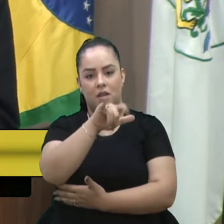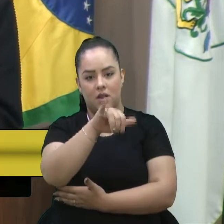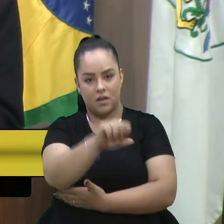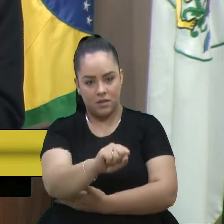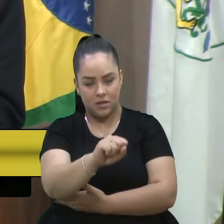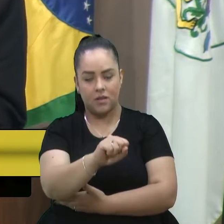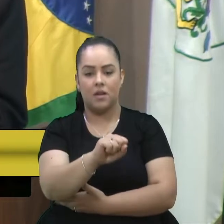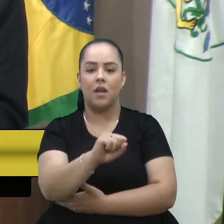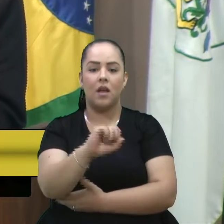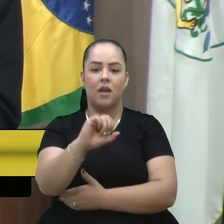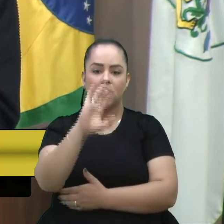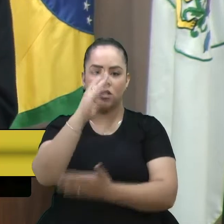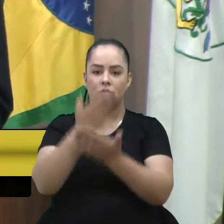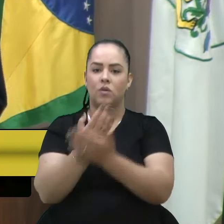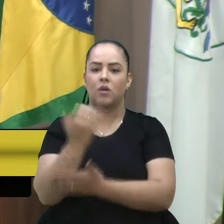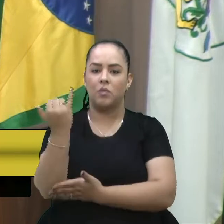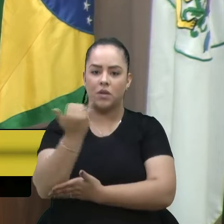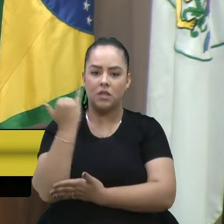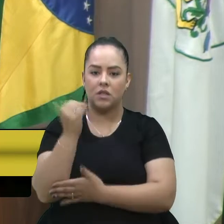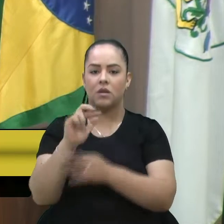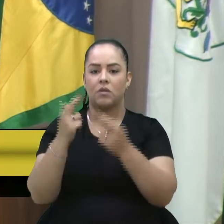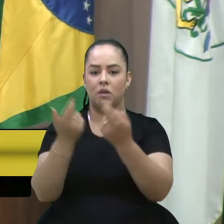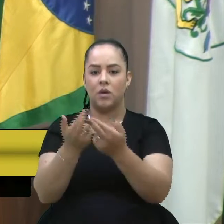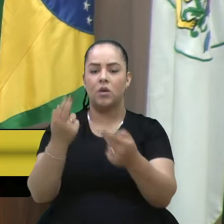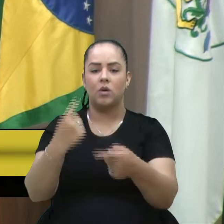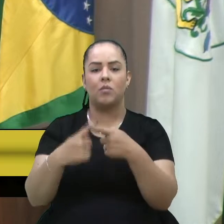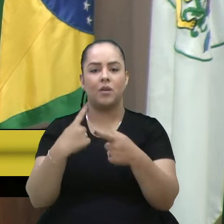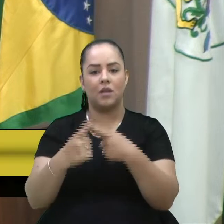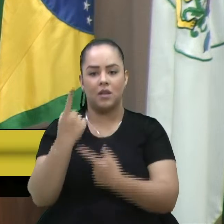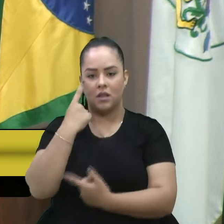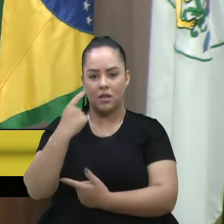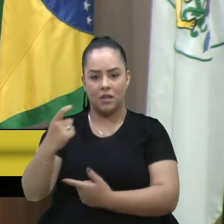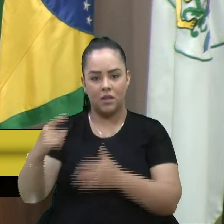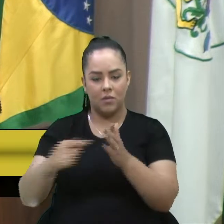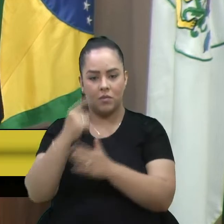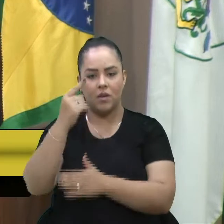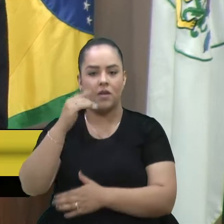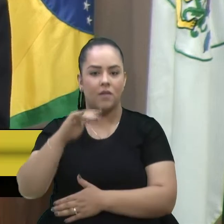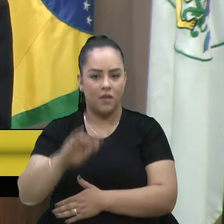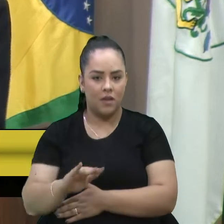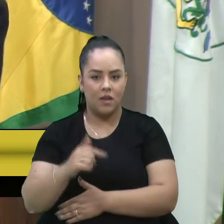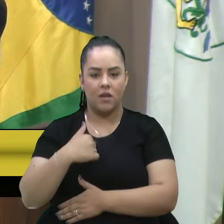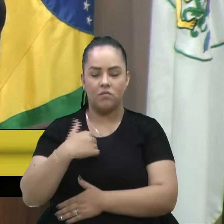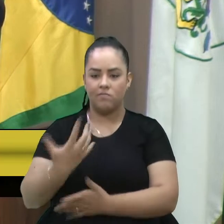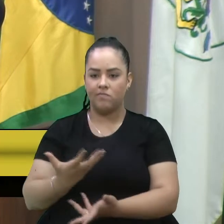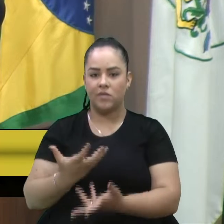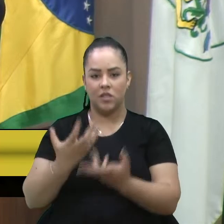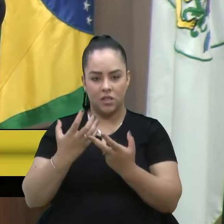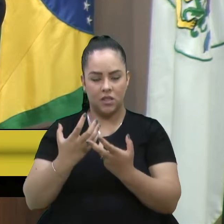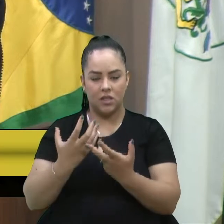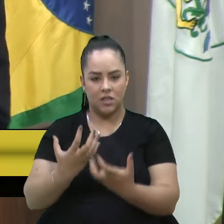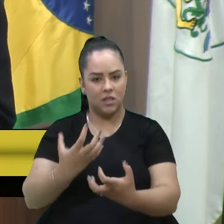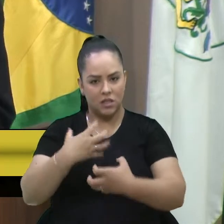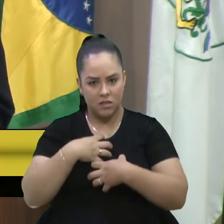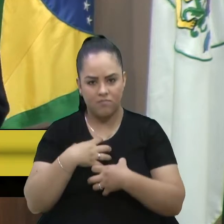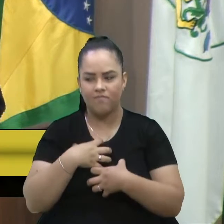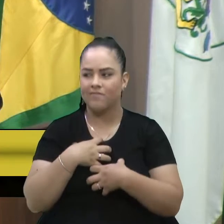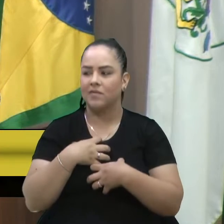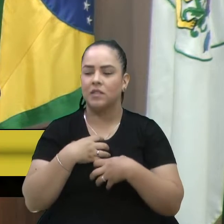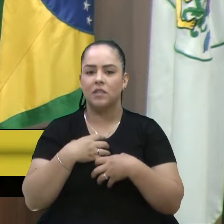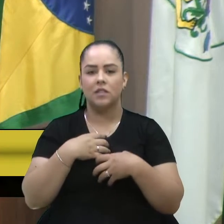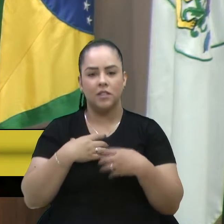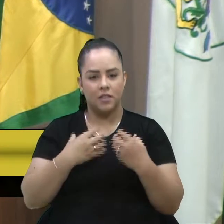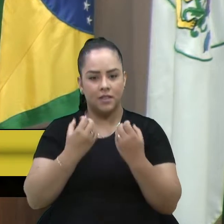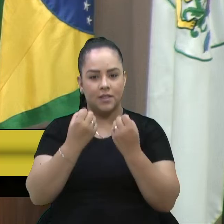porque pelo menos o interesse, pela primeira vez eu senti firmeza nessa pauta lá em Porto Alegre,